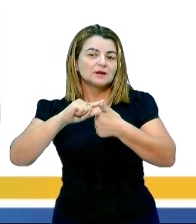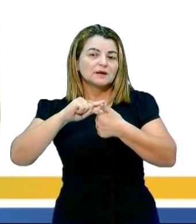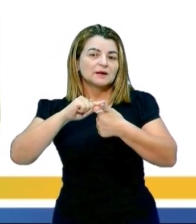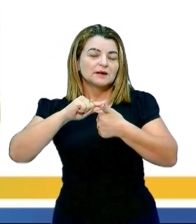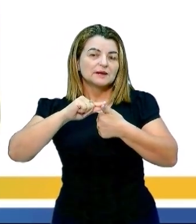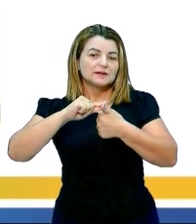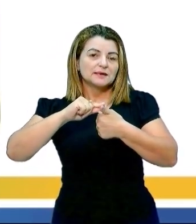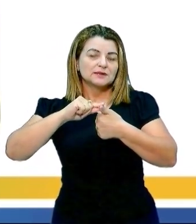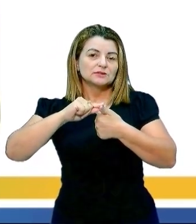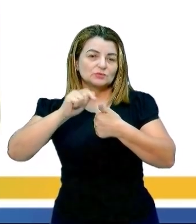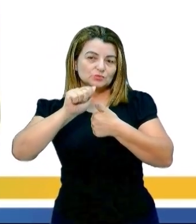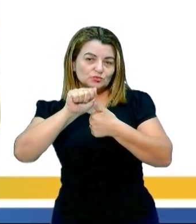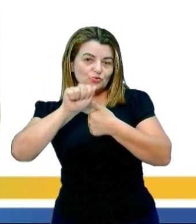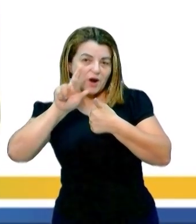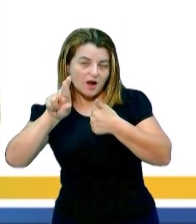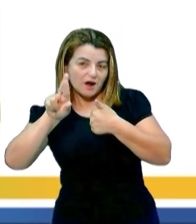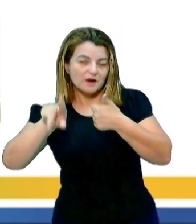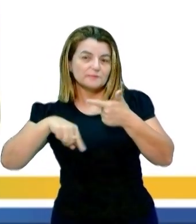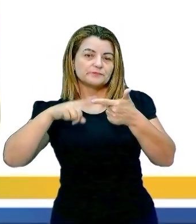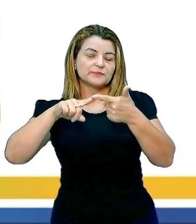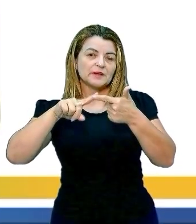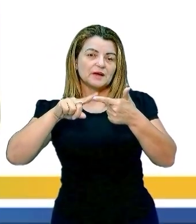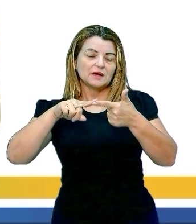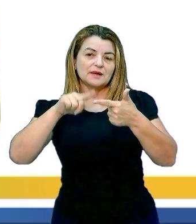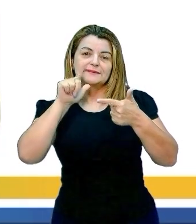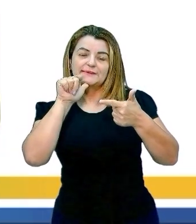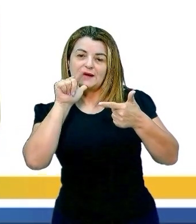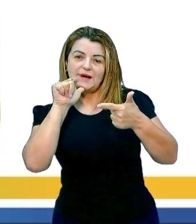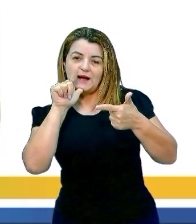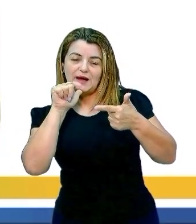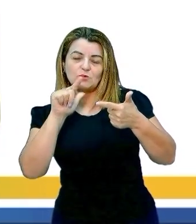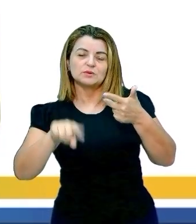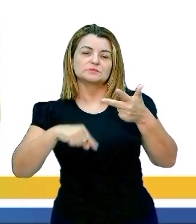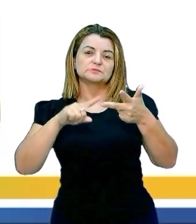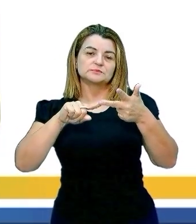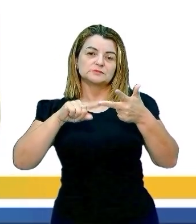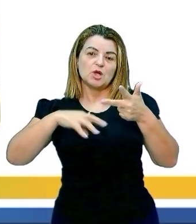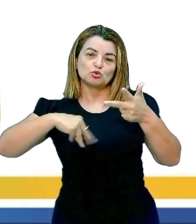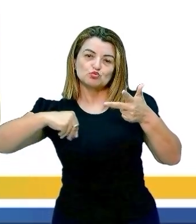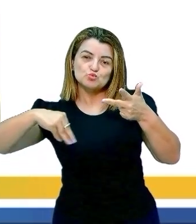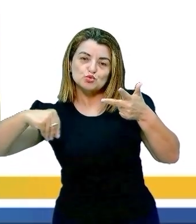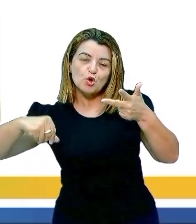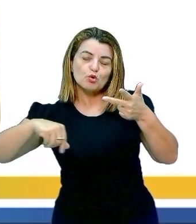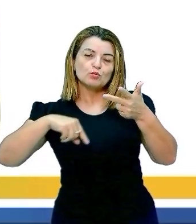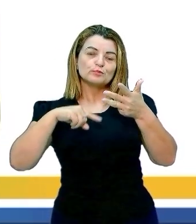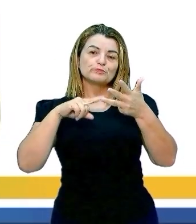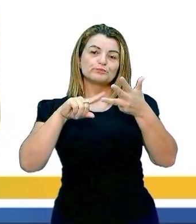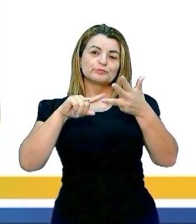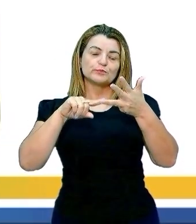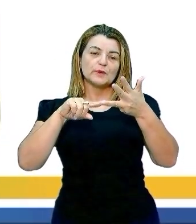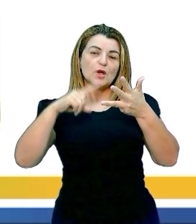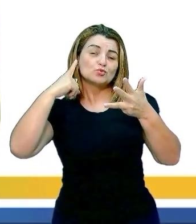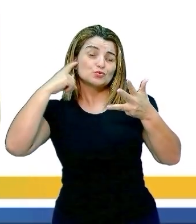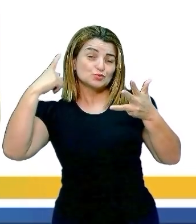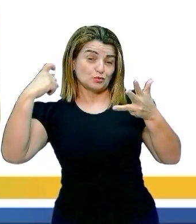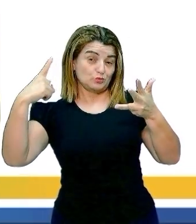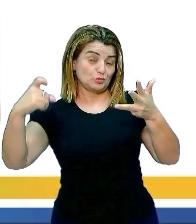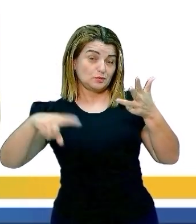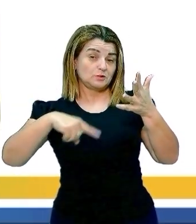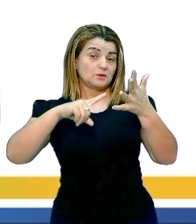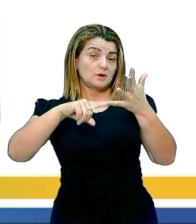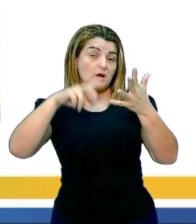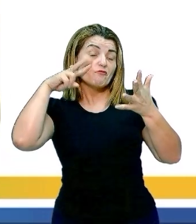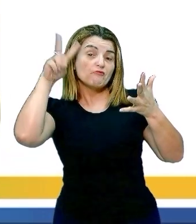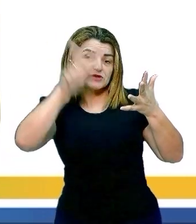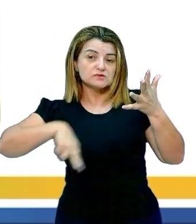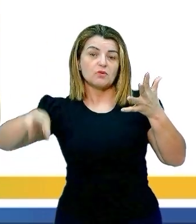poluição, quer dizer, poluição do ar, poluição da água hídrica, poluição do solo, poluição sonora e poluição